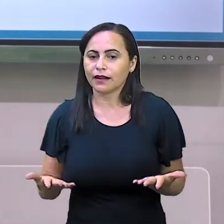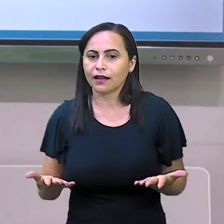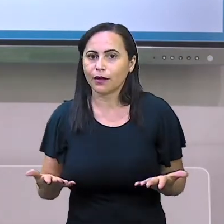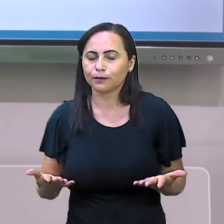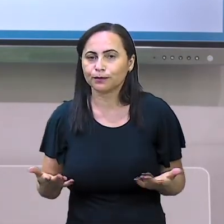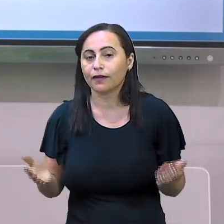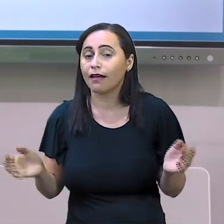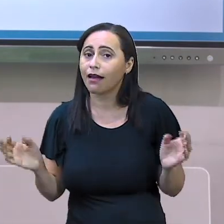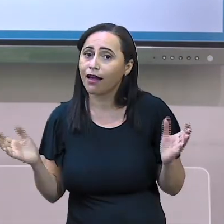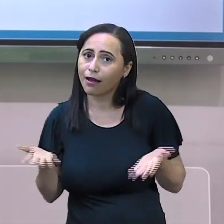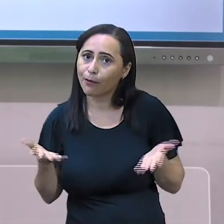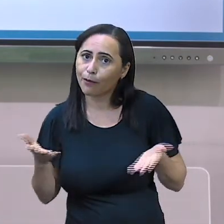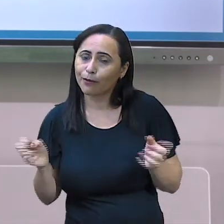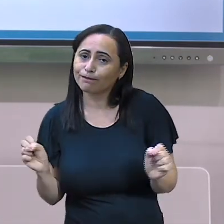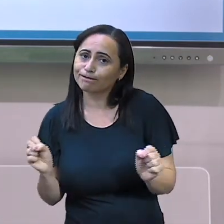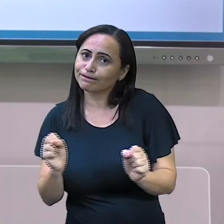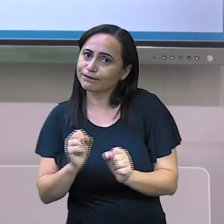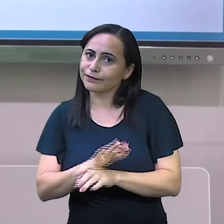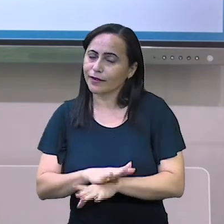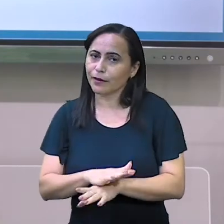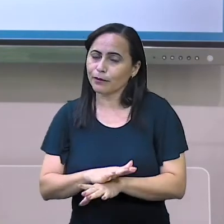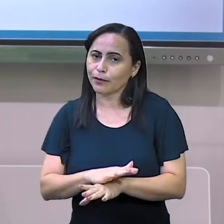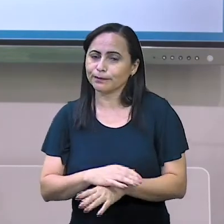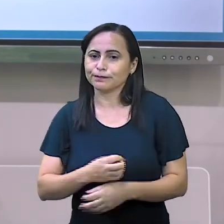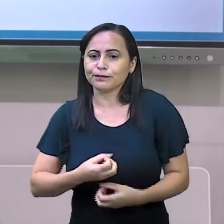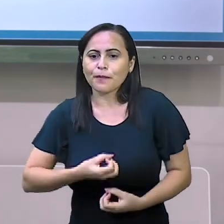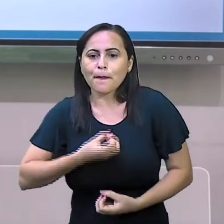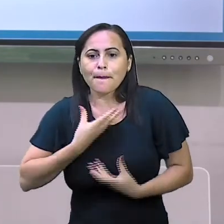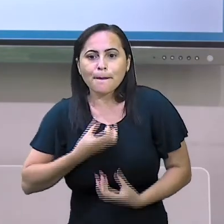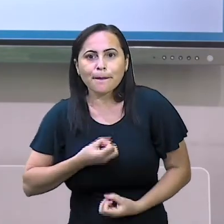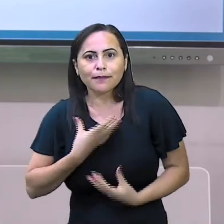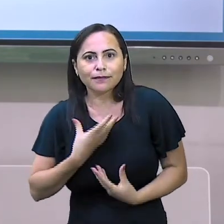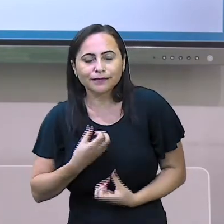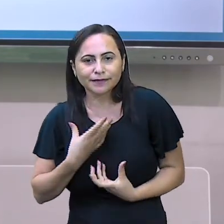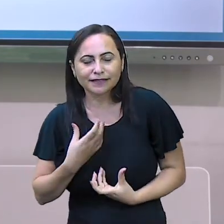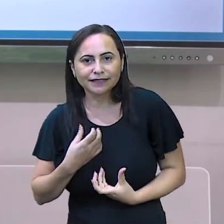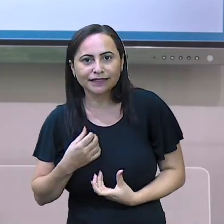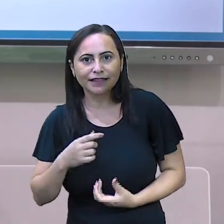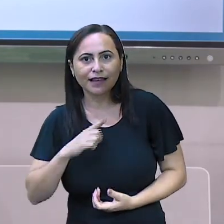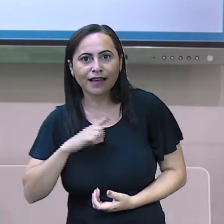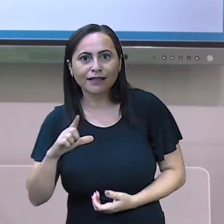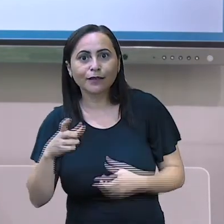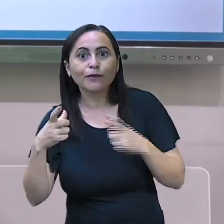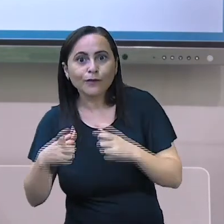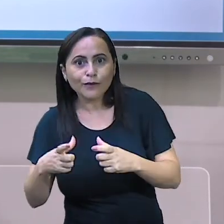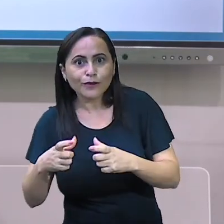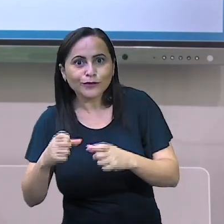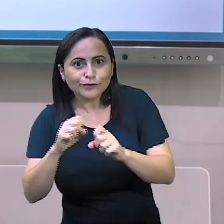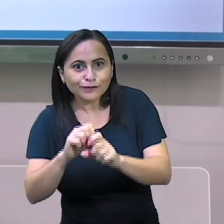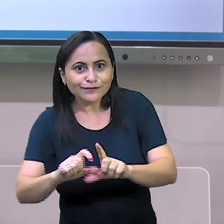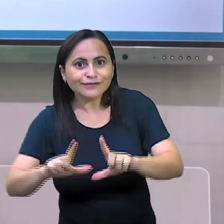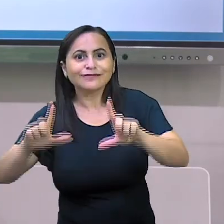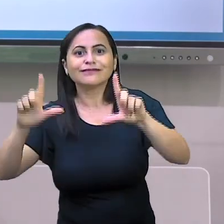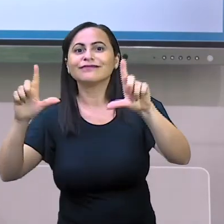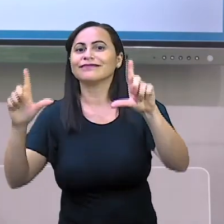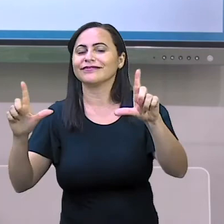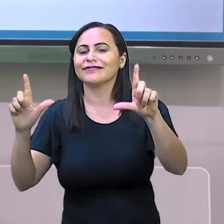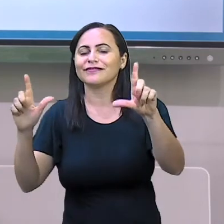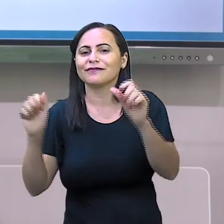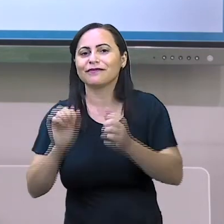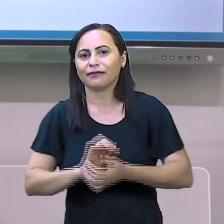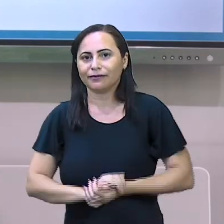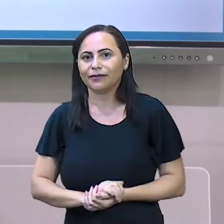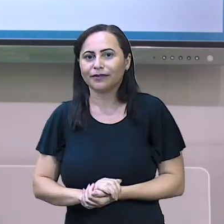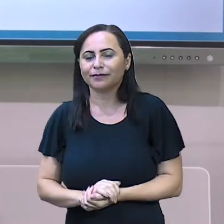vamos encerrar por aqui As poesias estão lá na nossa plataforma Fala pra mim Cada poesia é uma mais